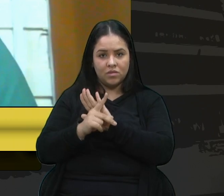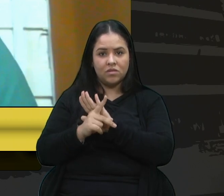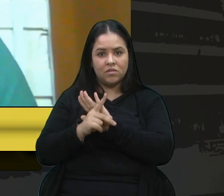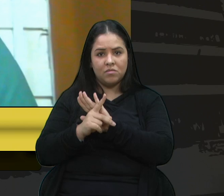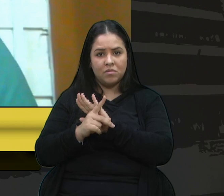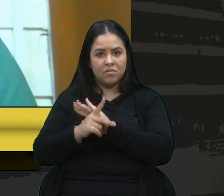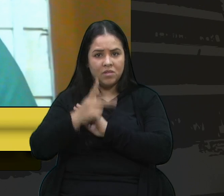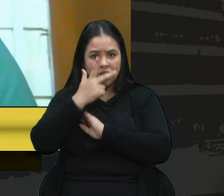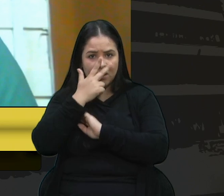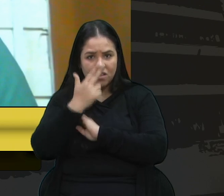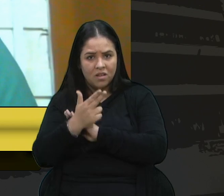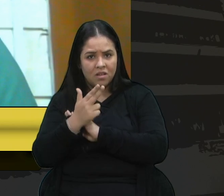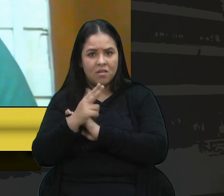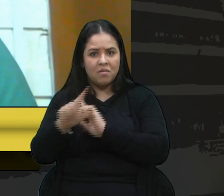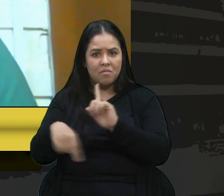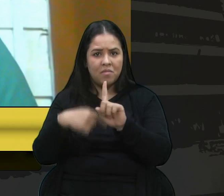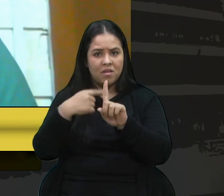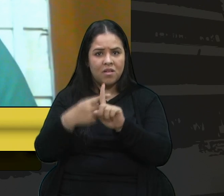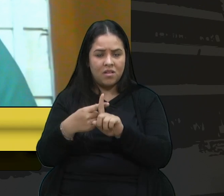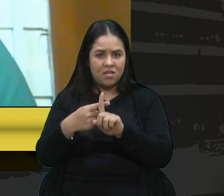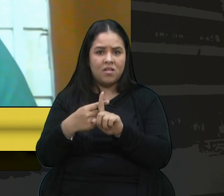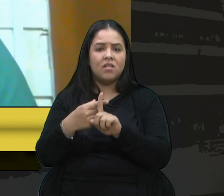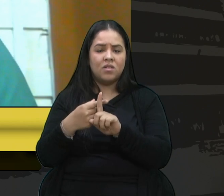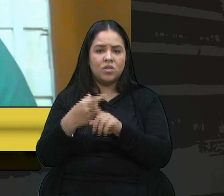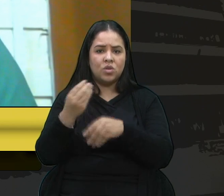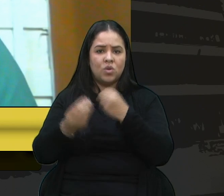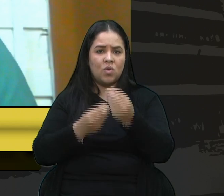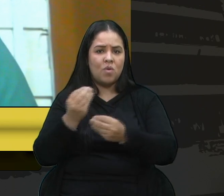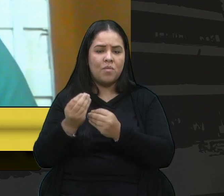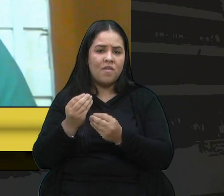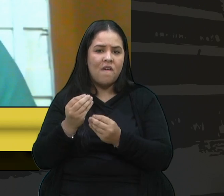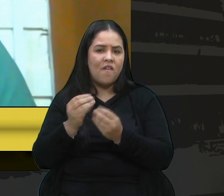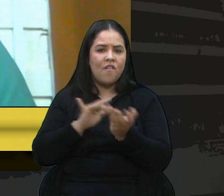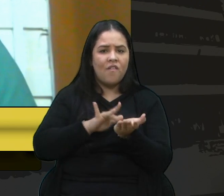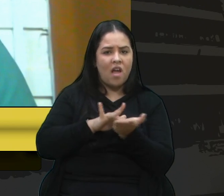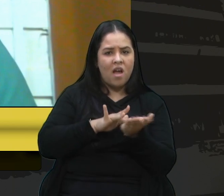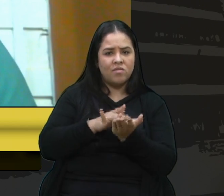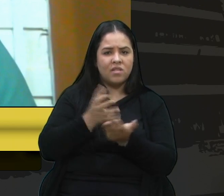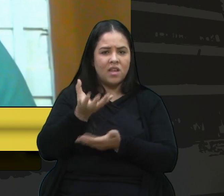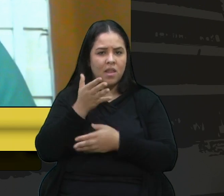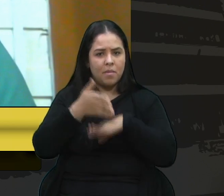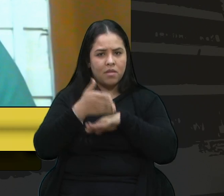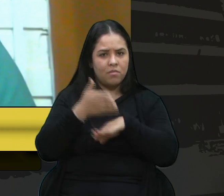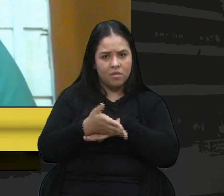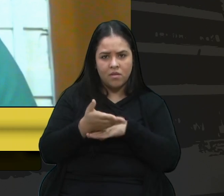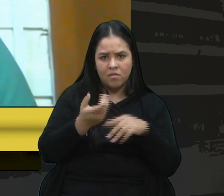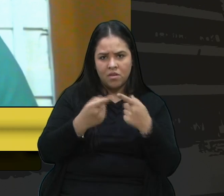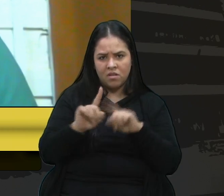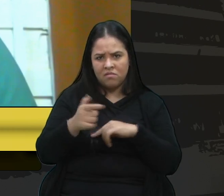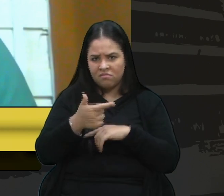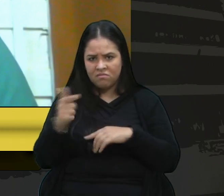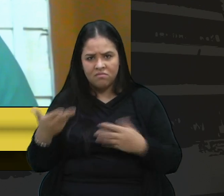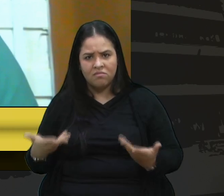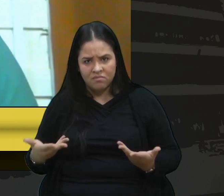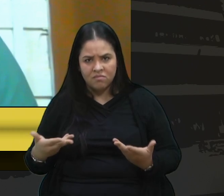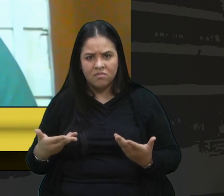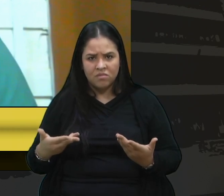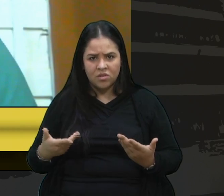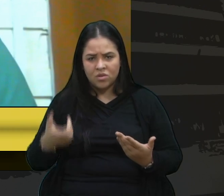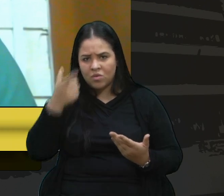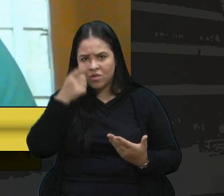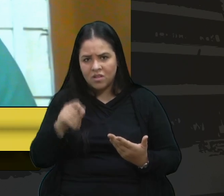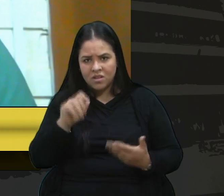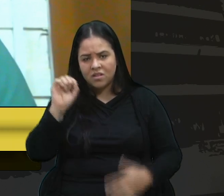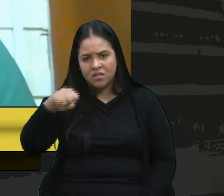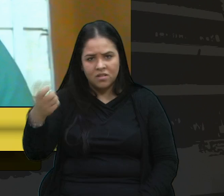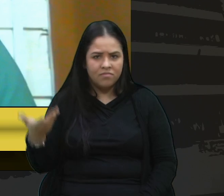que são mais canais pró-forma de fingir que quer realmente participação popular do que realmente garantir a participação,